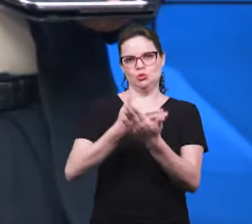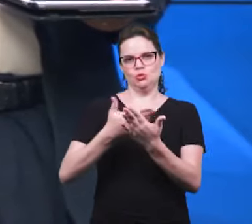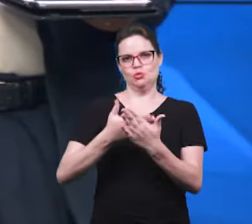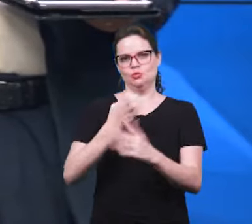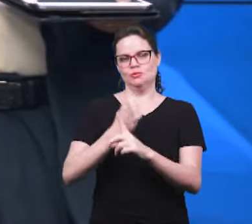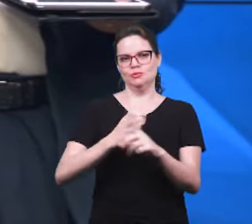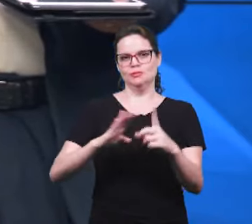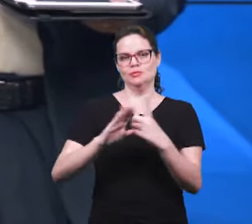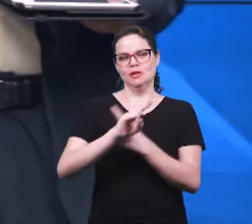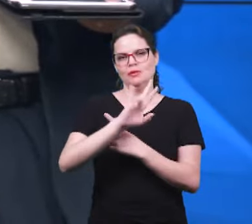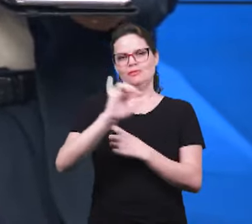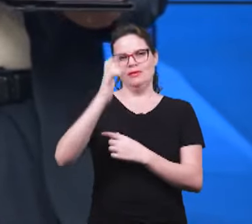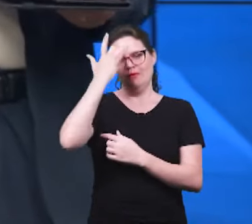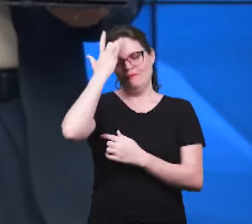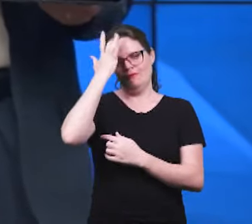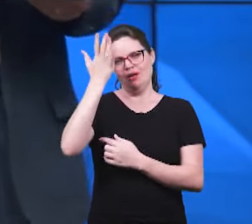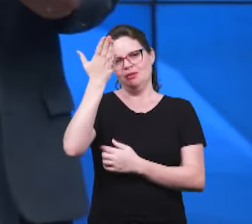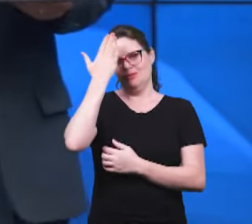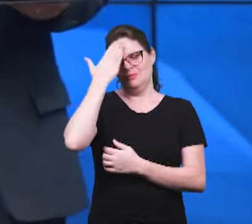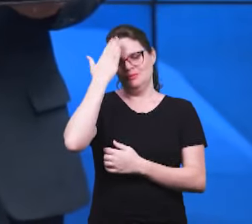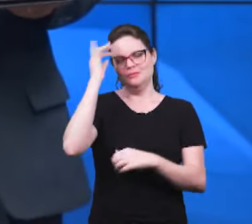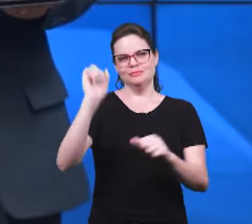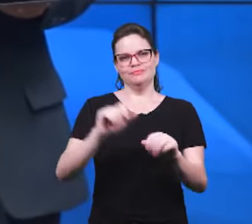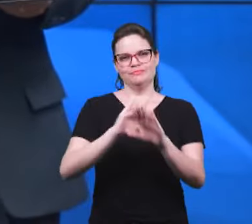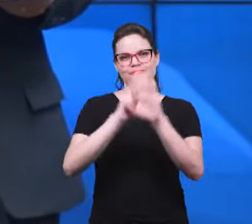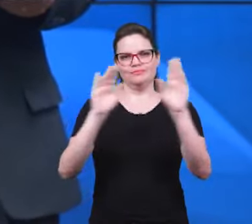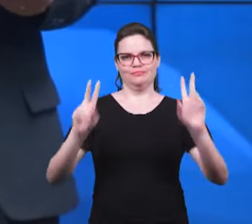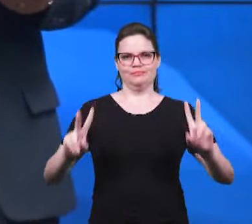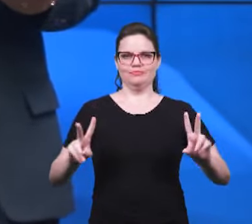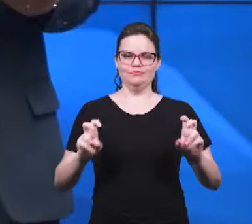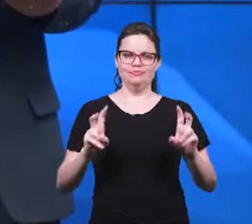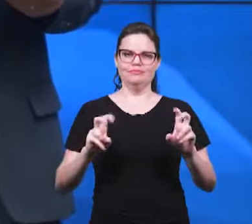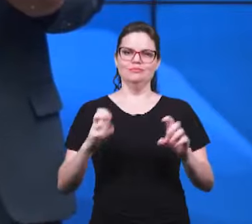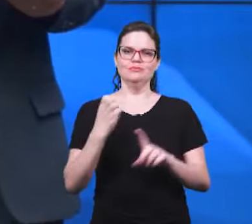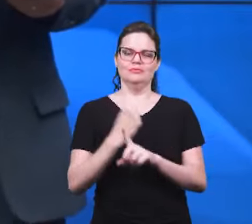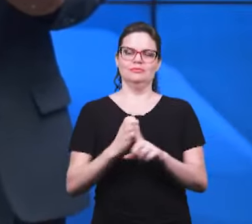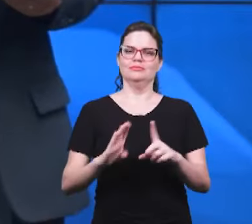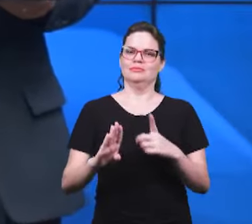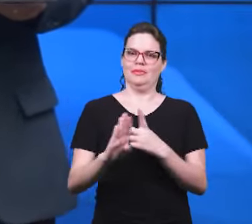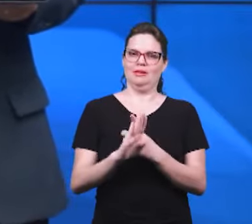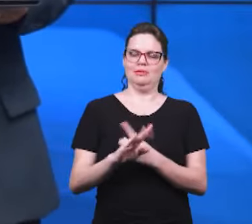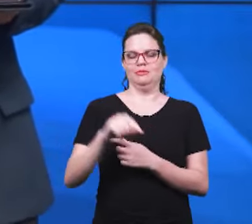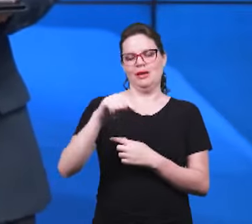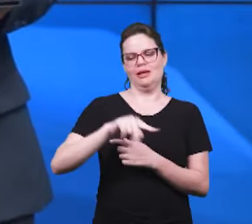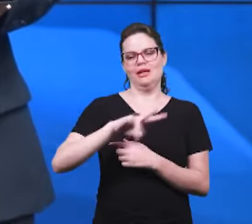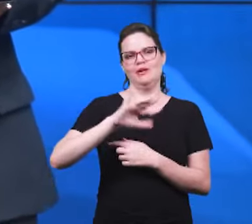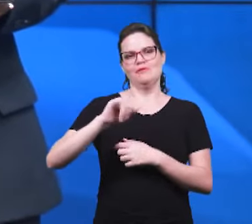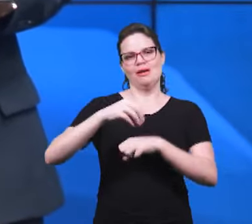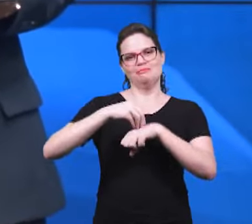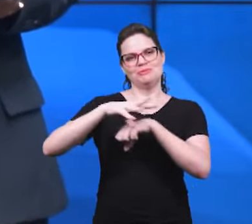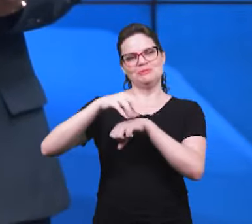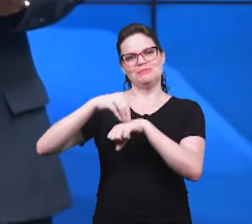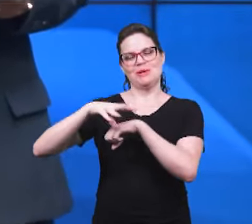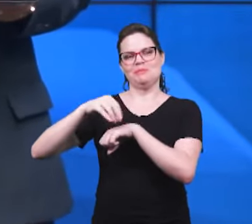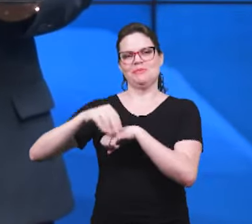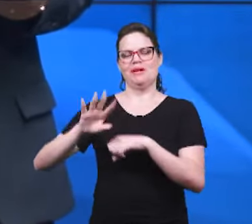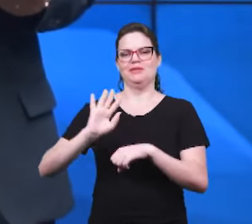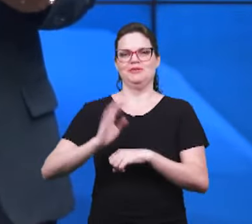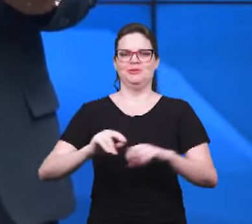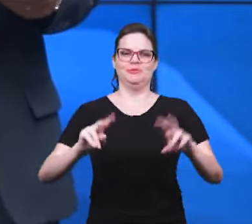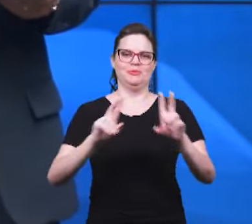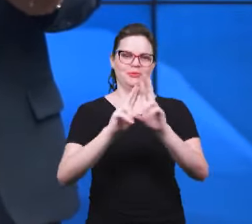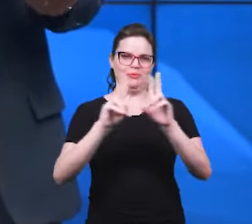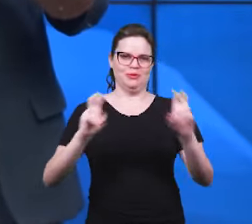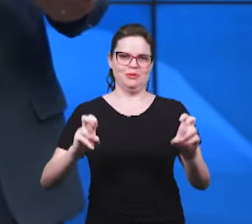primeira parte da Escola Bíblica o entendimento do assunto para daqui a pouco, às 10 horas da manhã, quando o